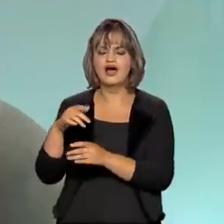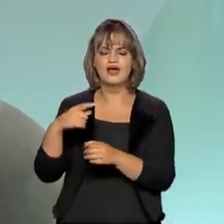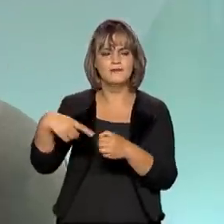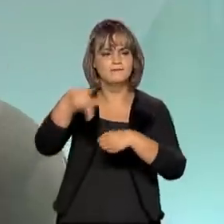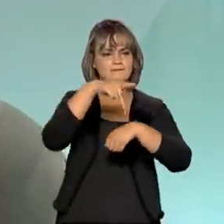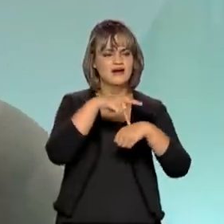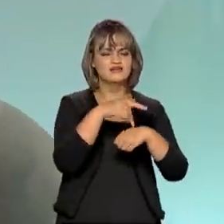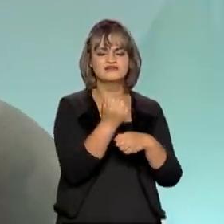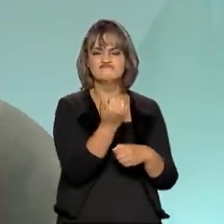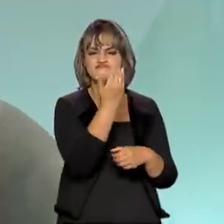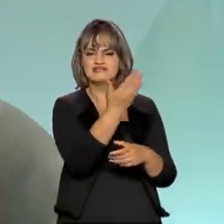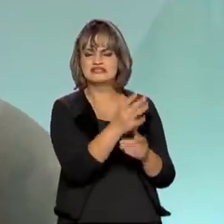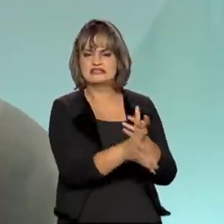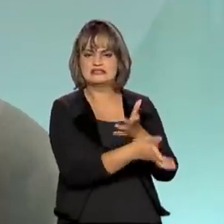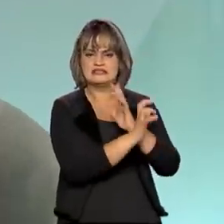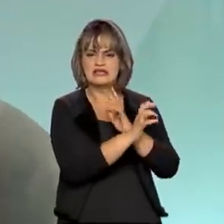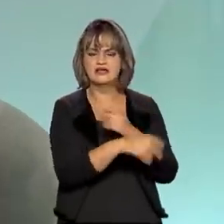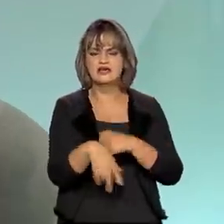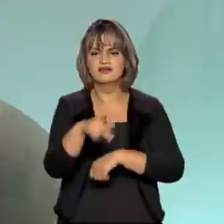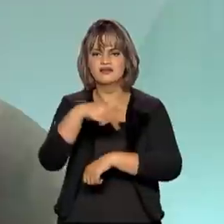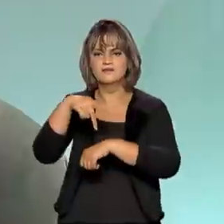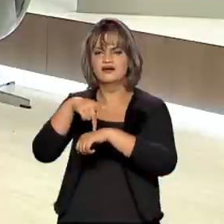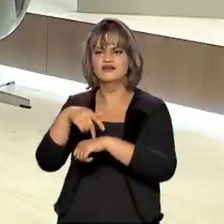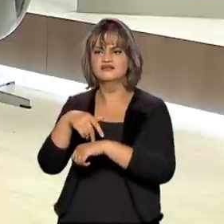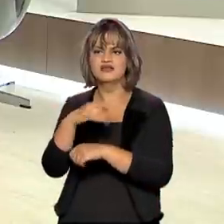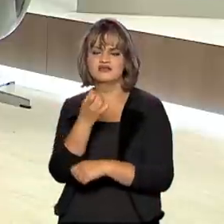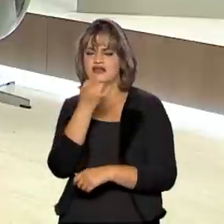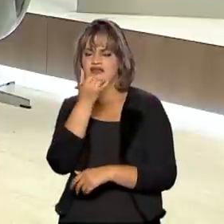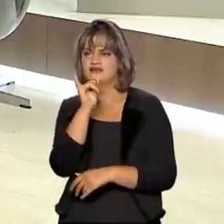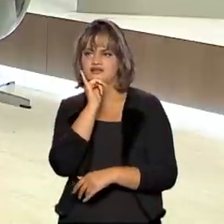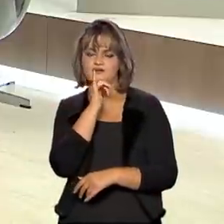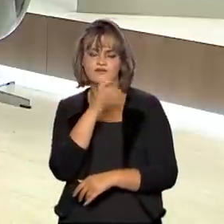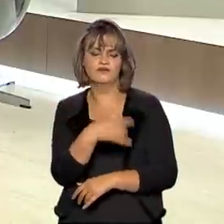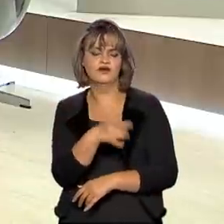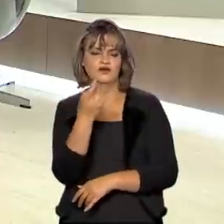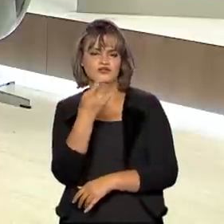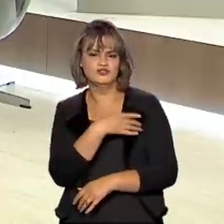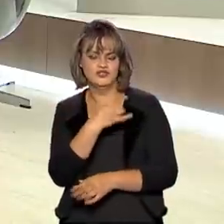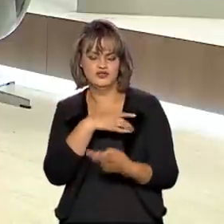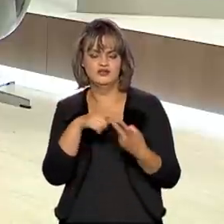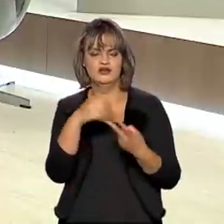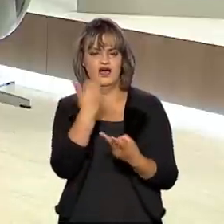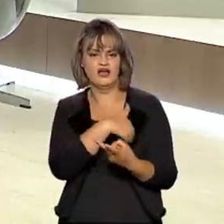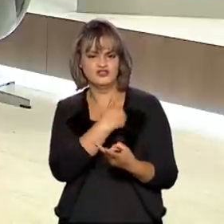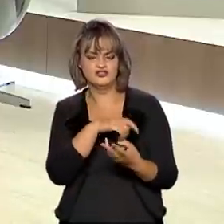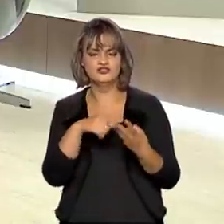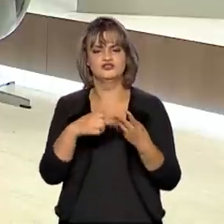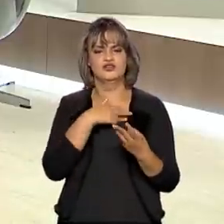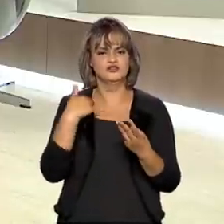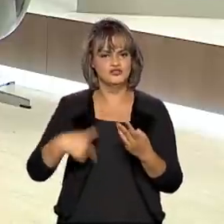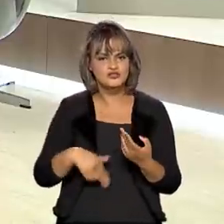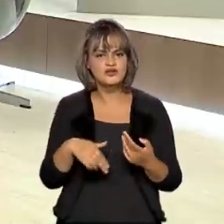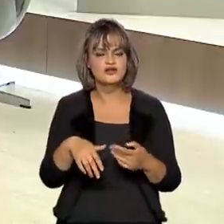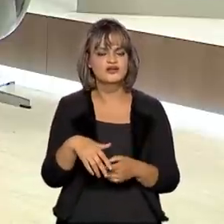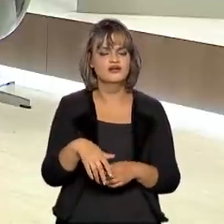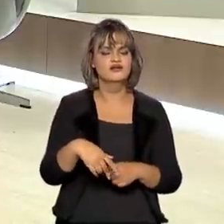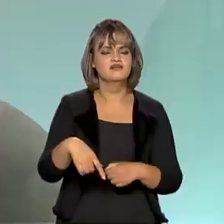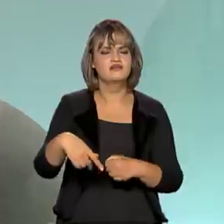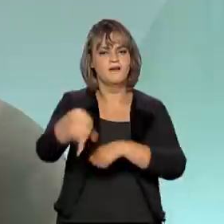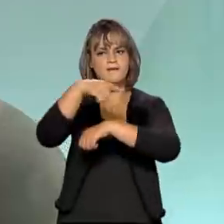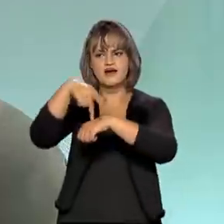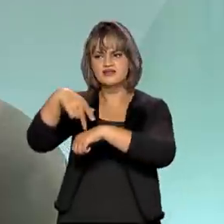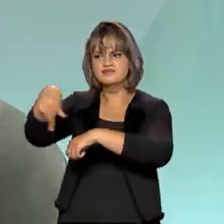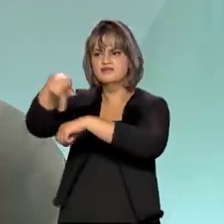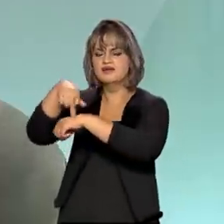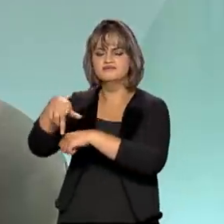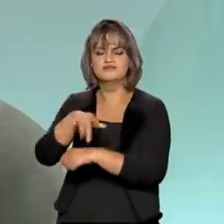temos seca aqui no Chile, na América do Sul, na Argentina, na China. E essas situações levam a